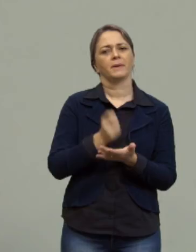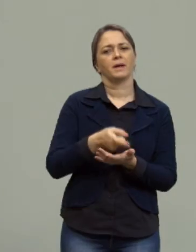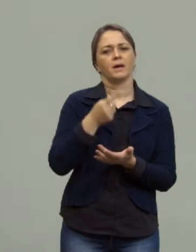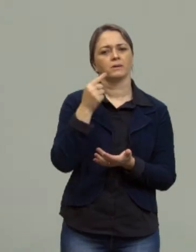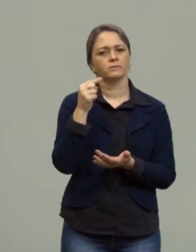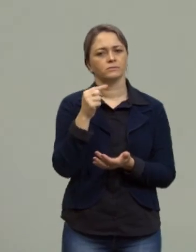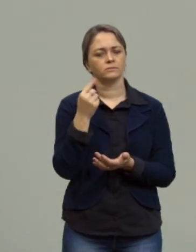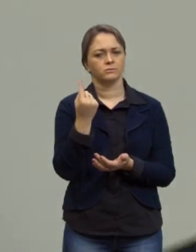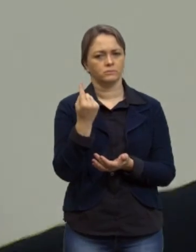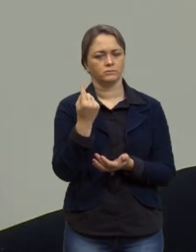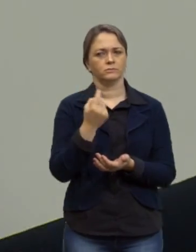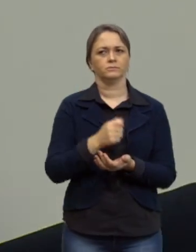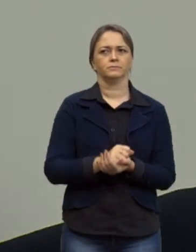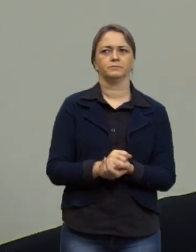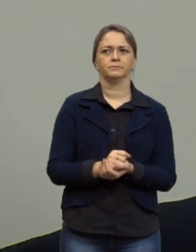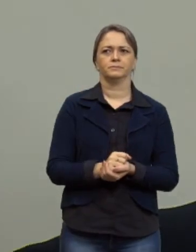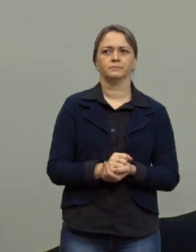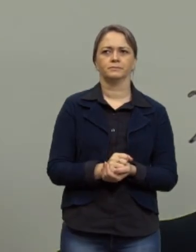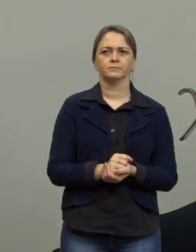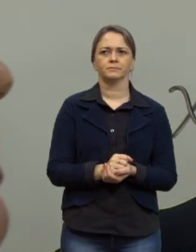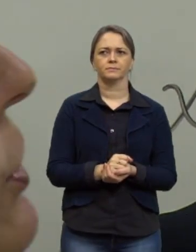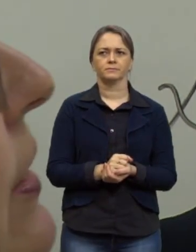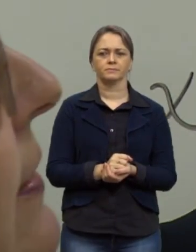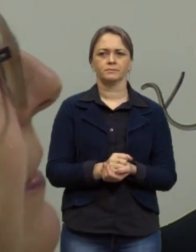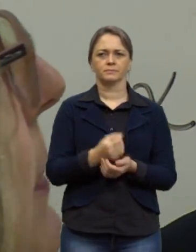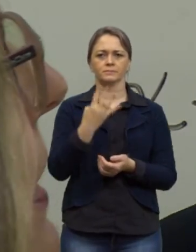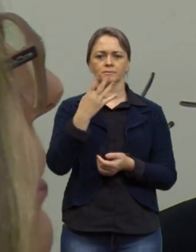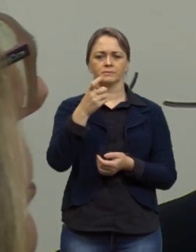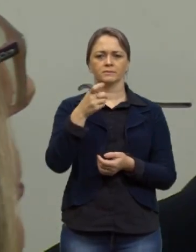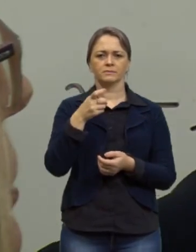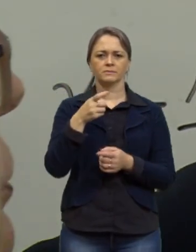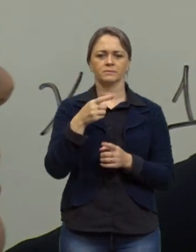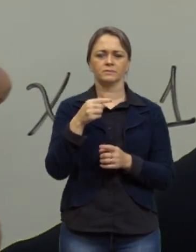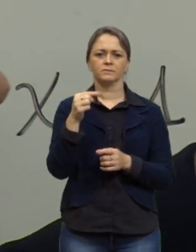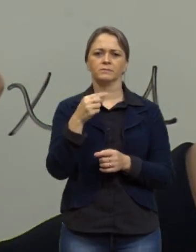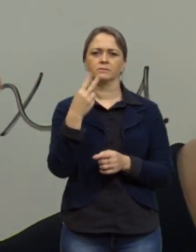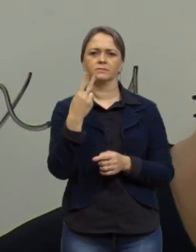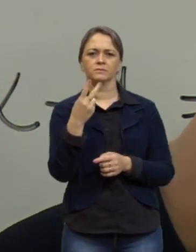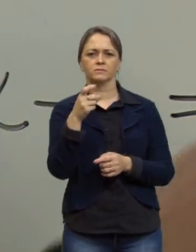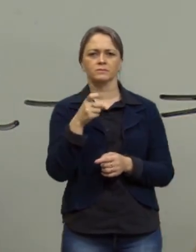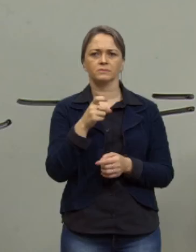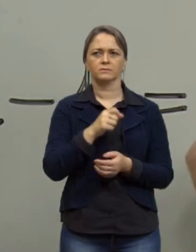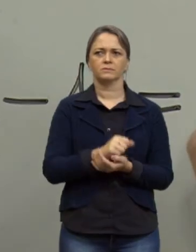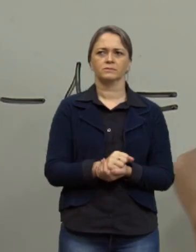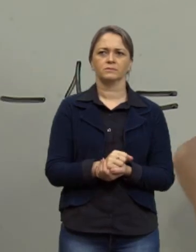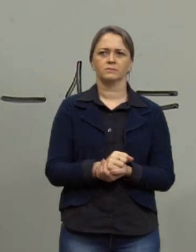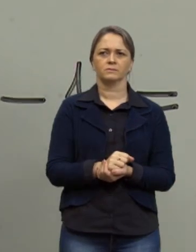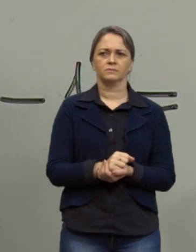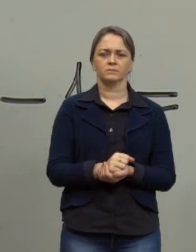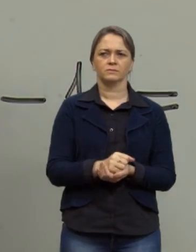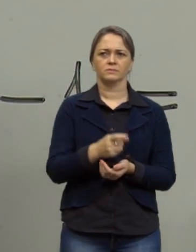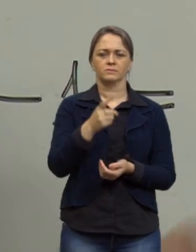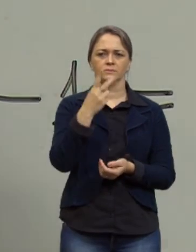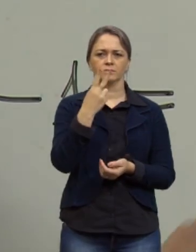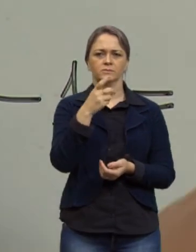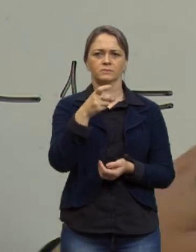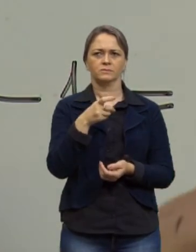vou lá do outro lado do sinal de igualdade 4x menos 2x 2x